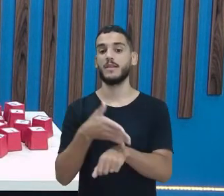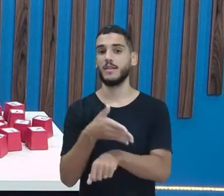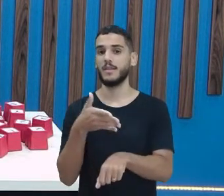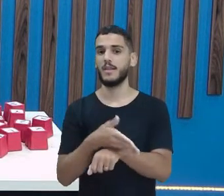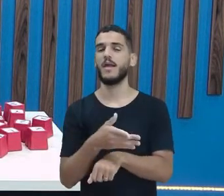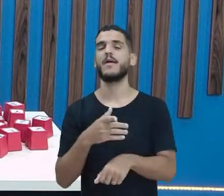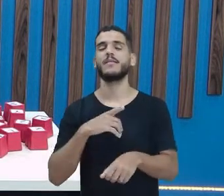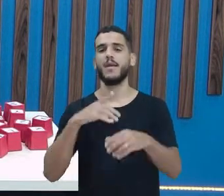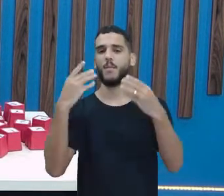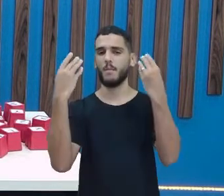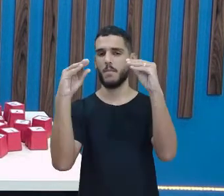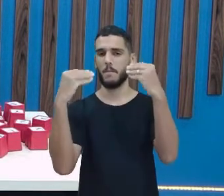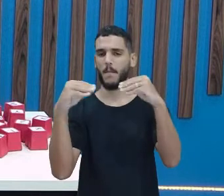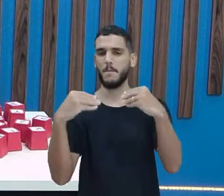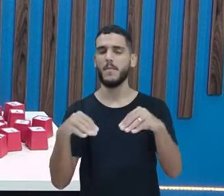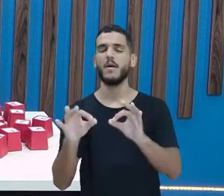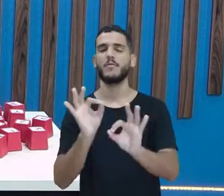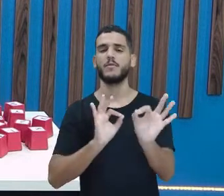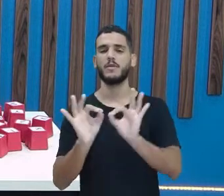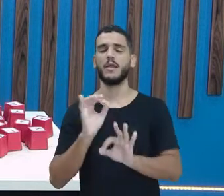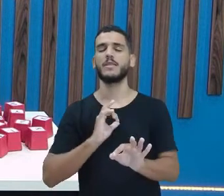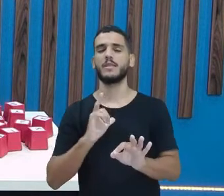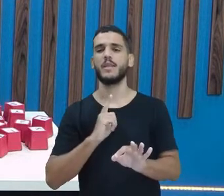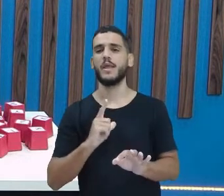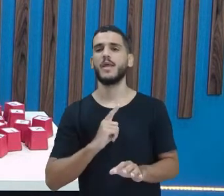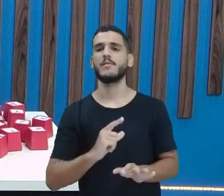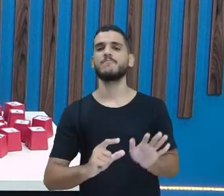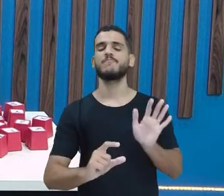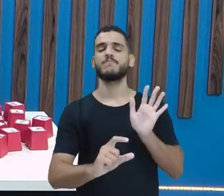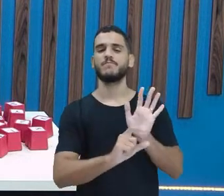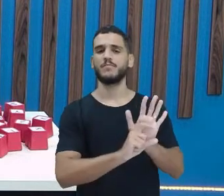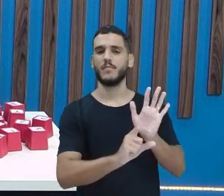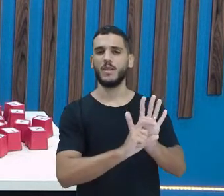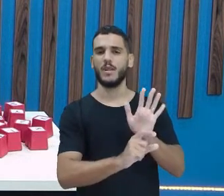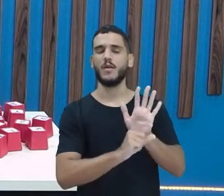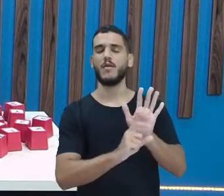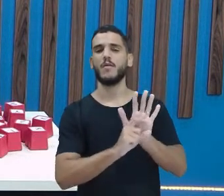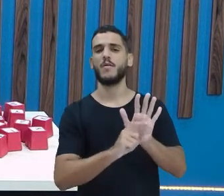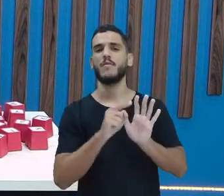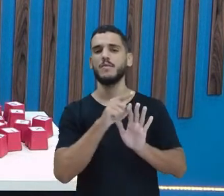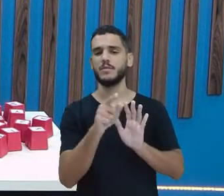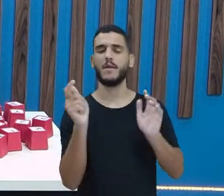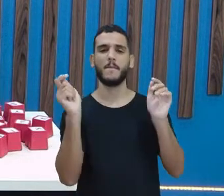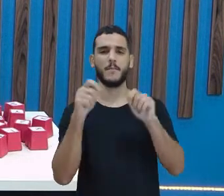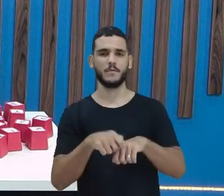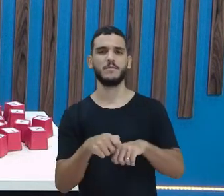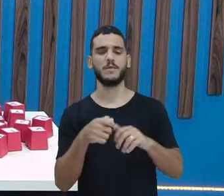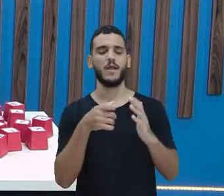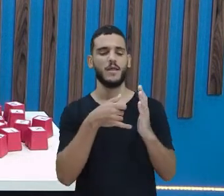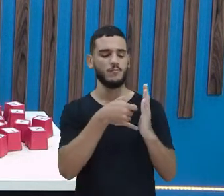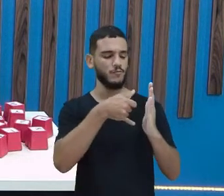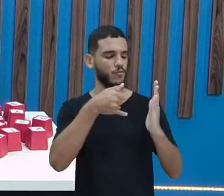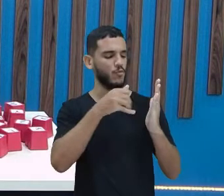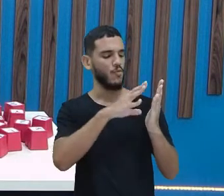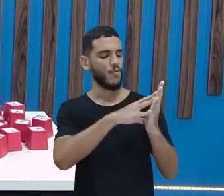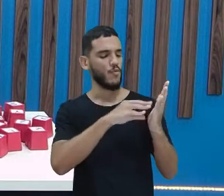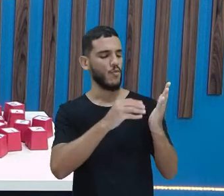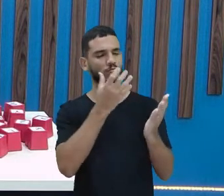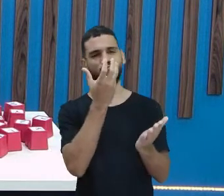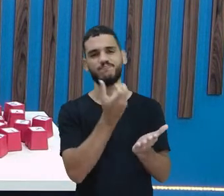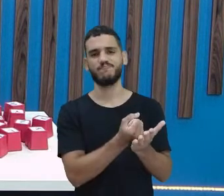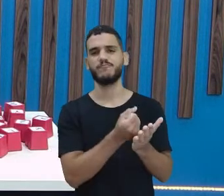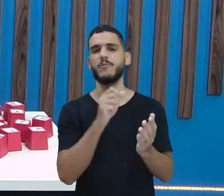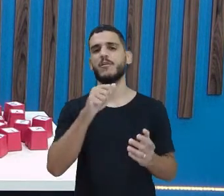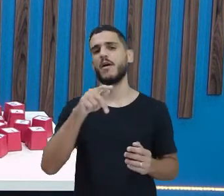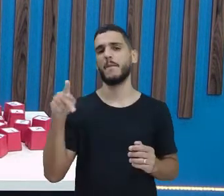repositório, tá? Tem aí o QR Code que você pode apontar a câmera do seu celular para ele e baixar o aplicativo